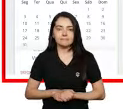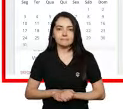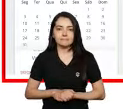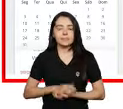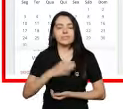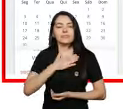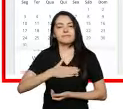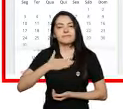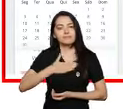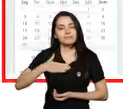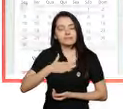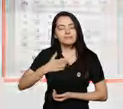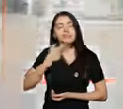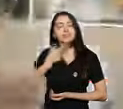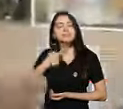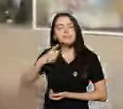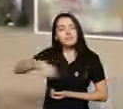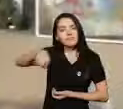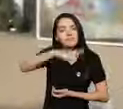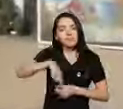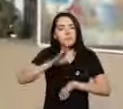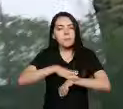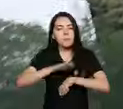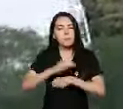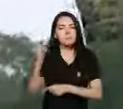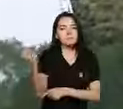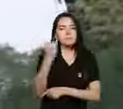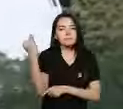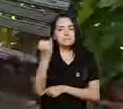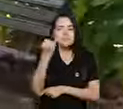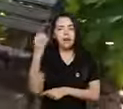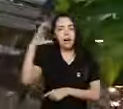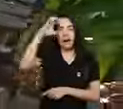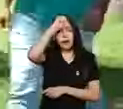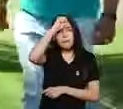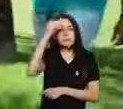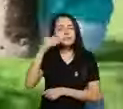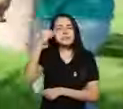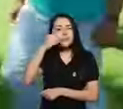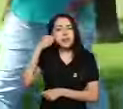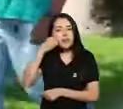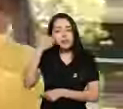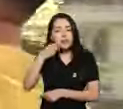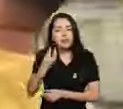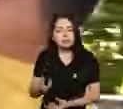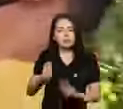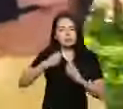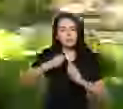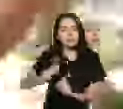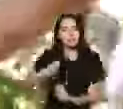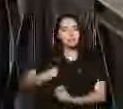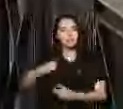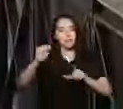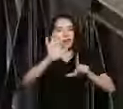brasileira de sinais. Desejamos a você momentos riquíssimos, de muito aprendizado e experiências